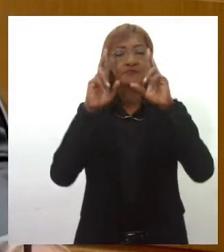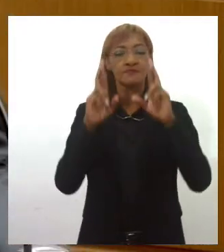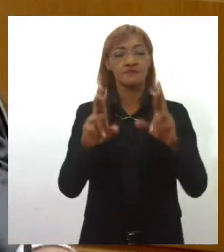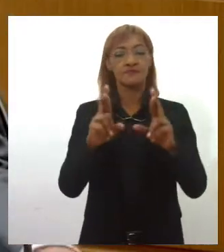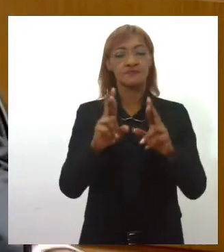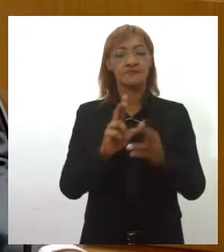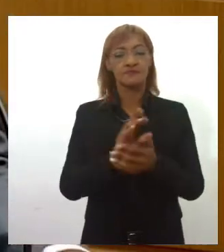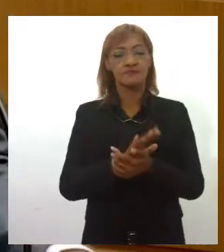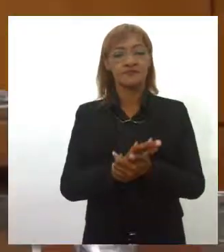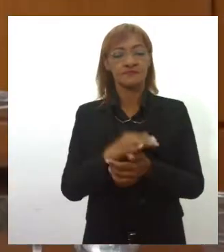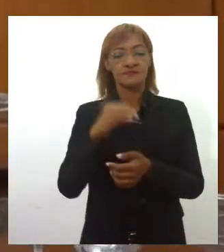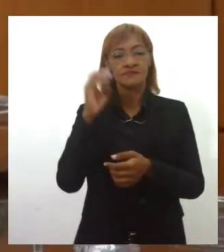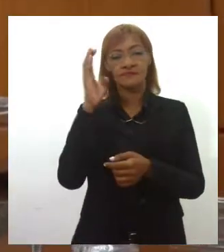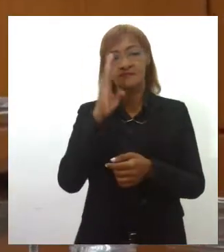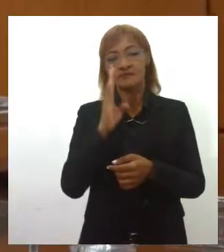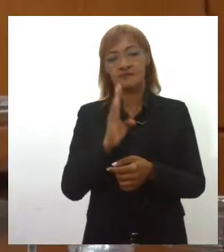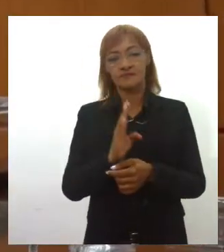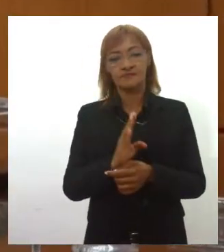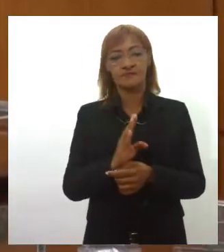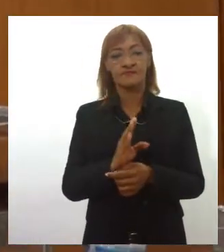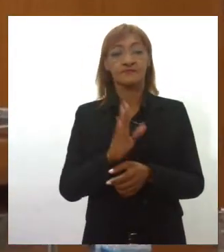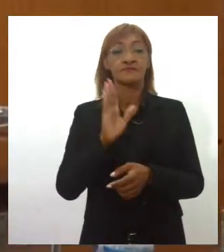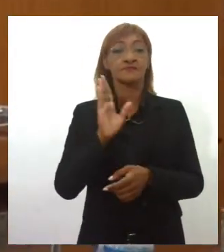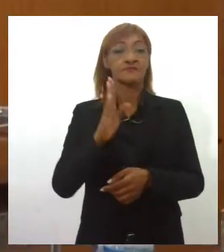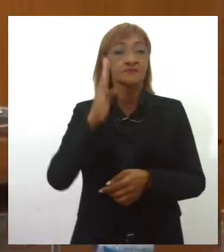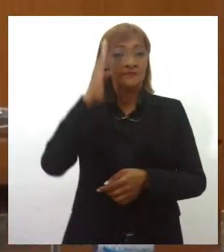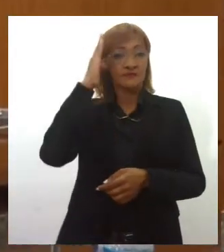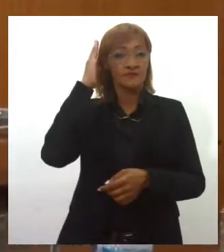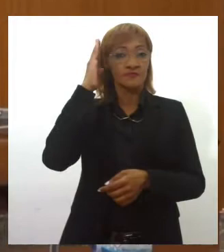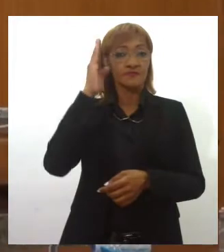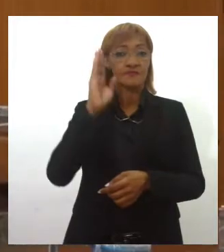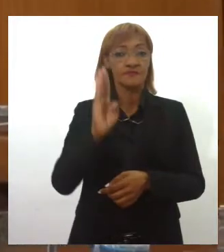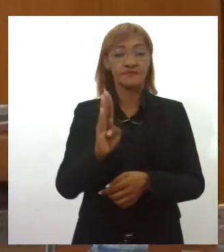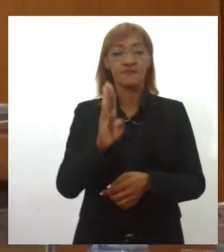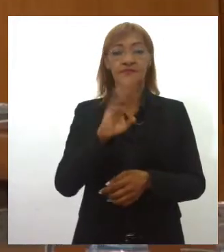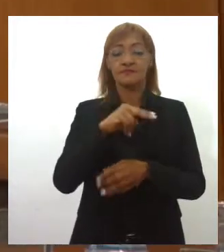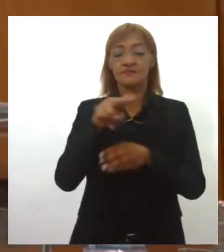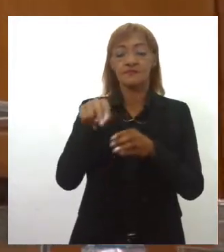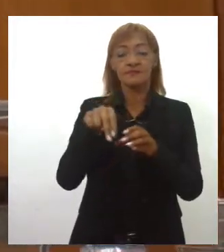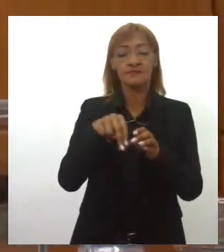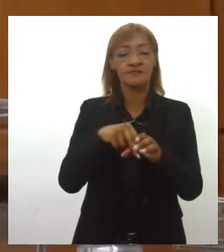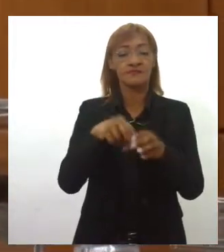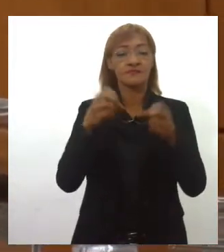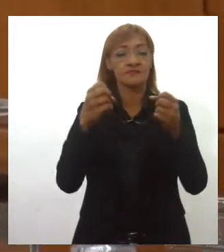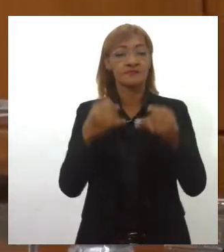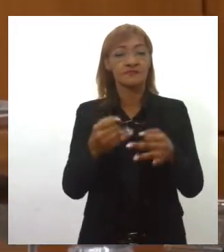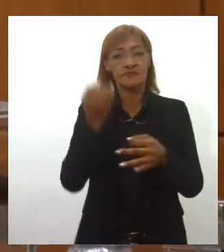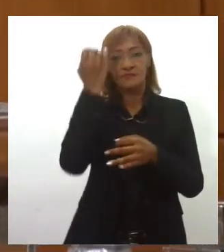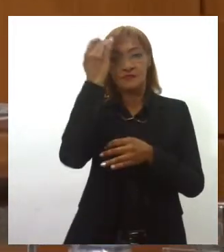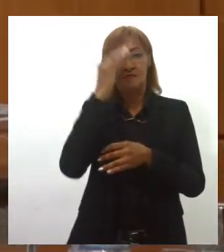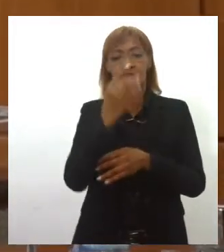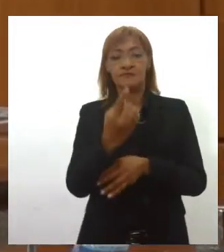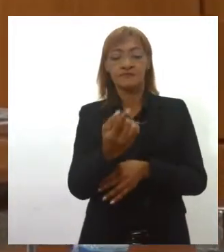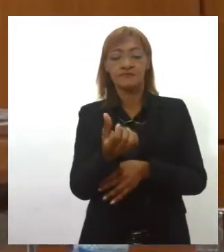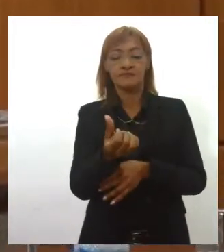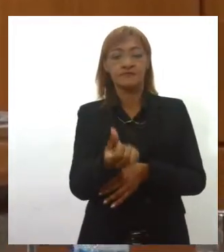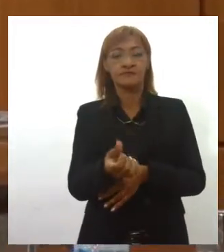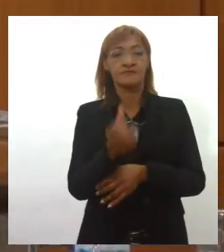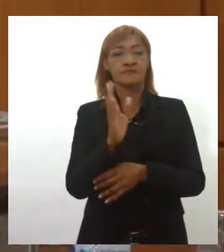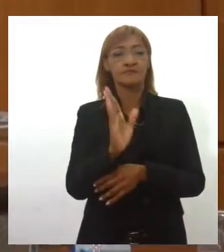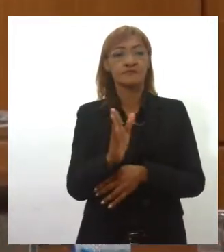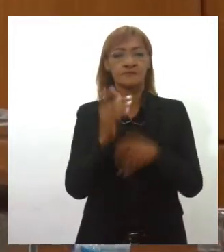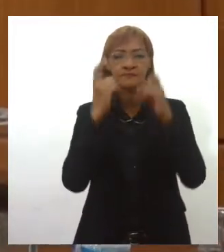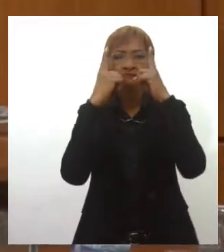nacional. Já o deputado Irã Barbosa utilizou a tribuna para falar sobre os 16 dias de ativismo pelo fim da